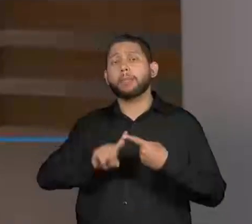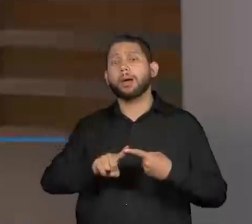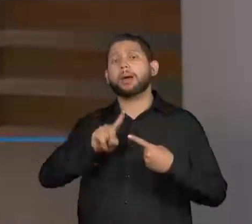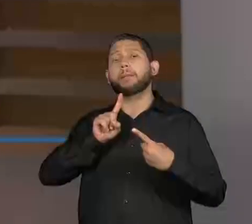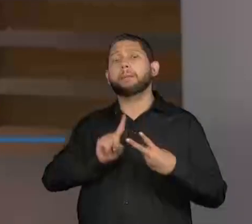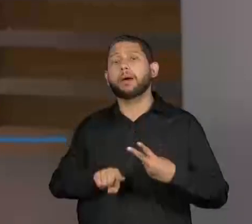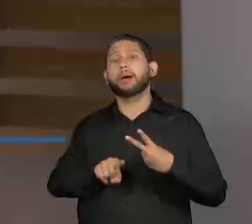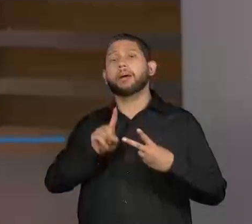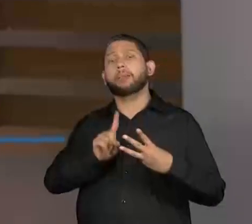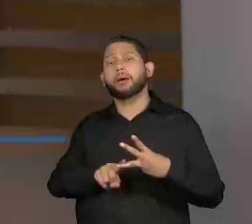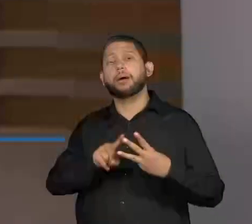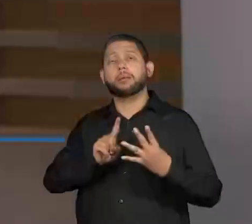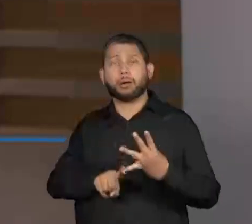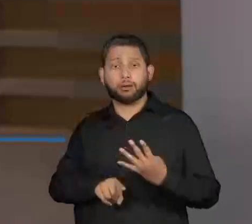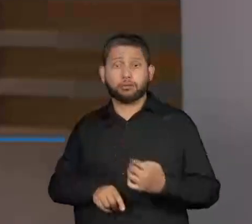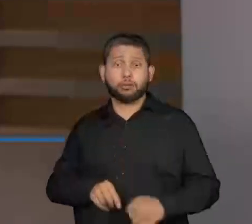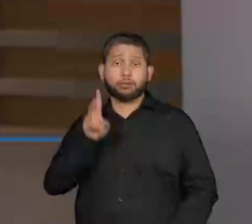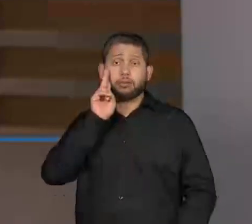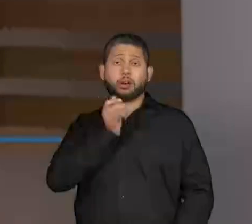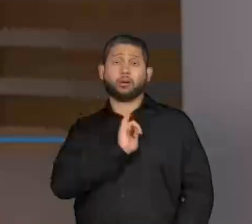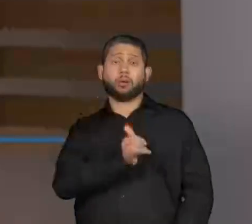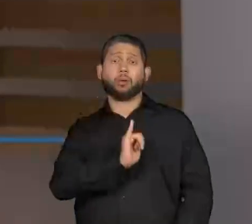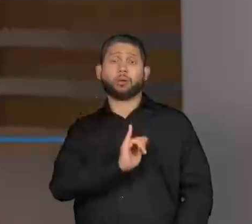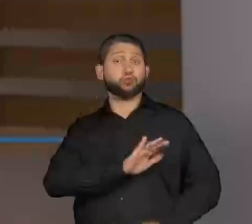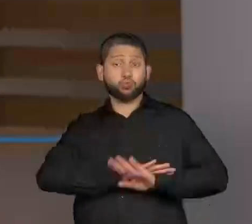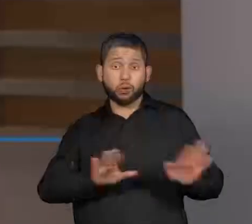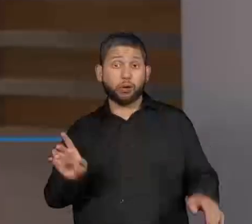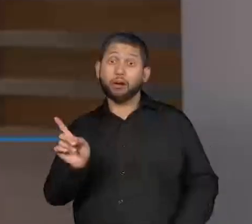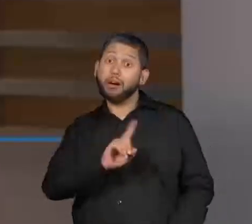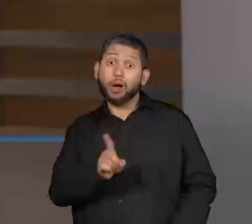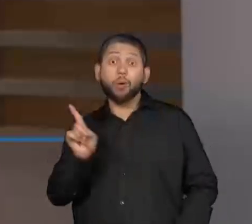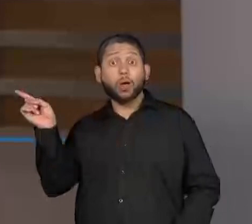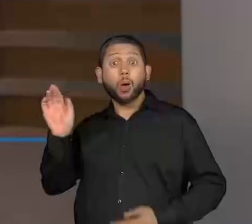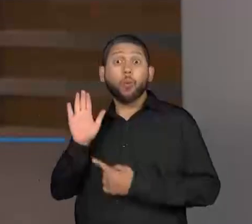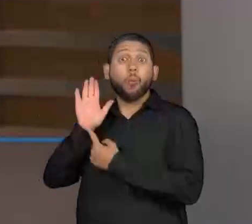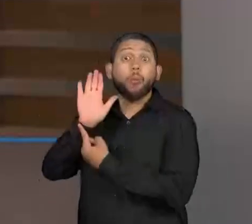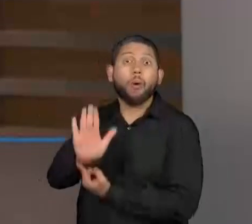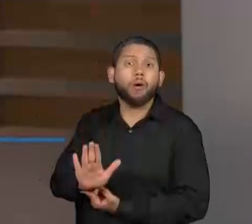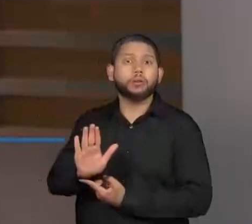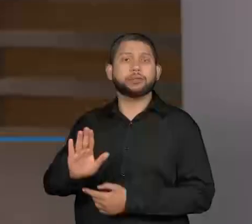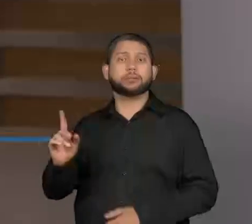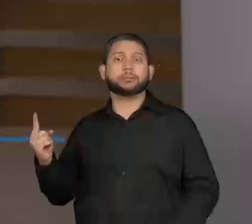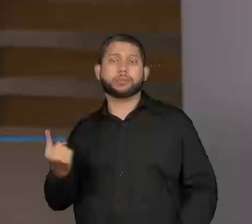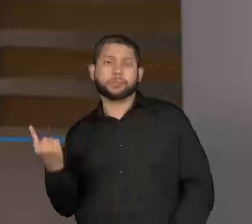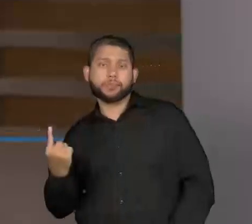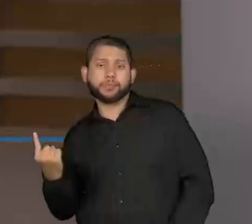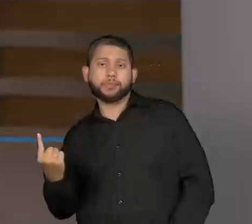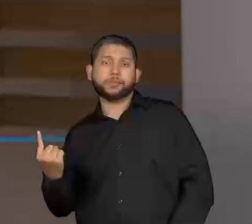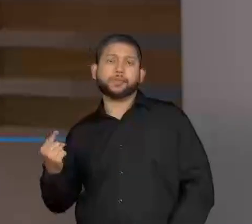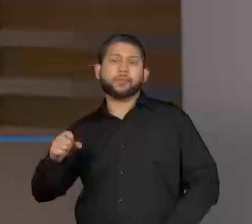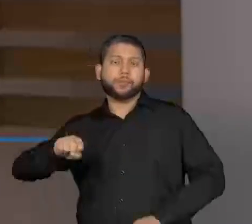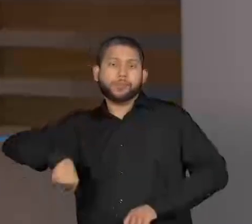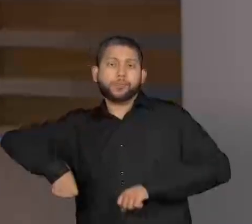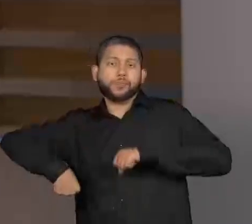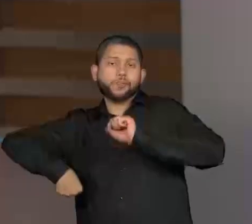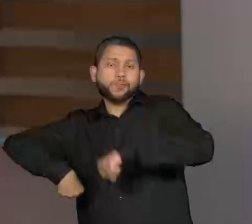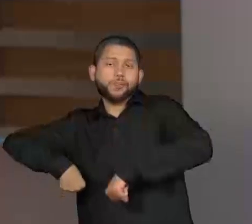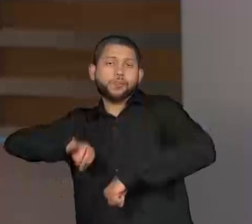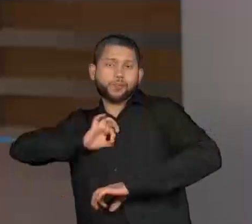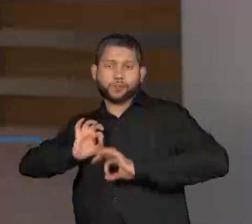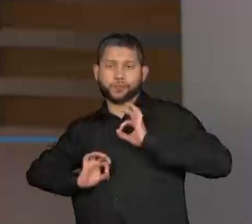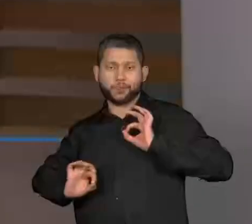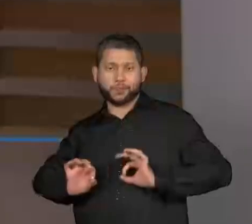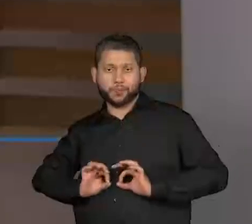narrativo que conta a história, aqui no texto teatral ele vai mostrando quais são as ações do ator.